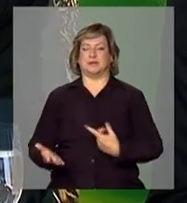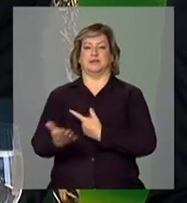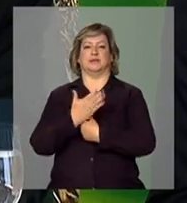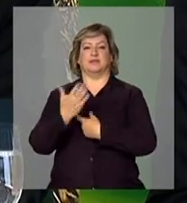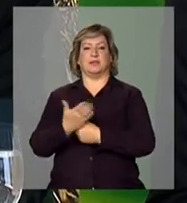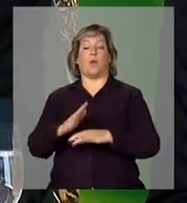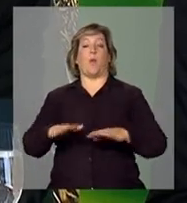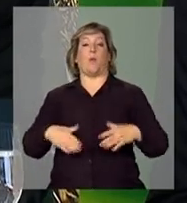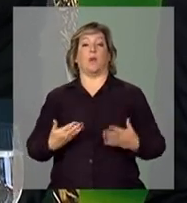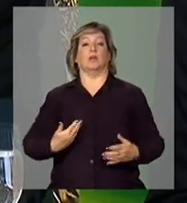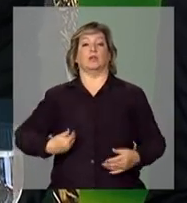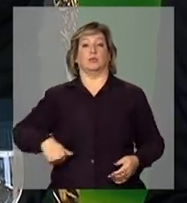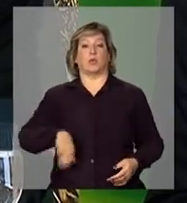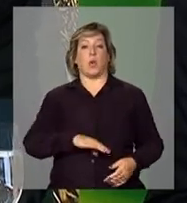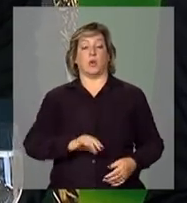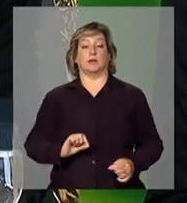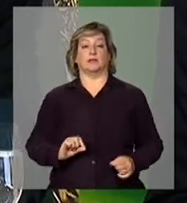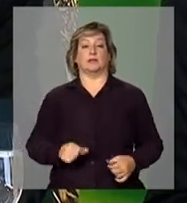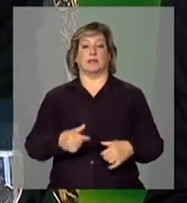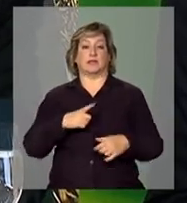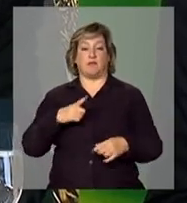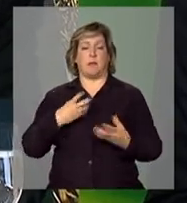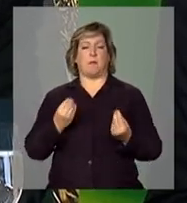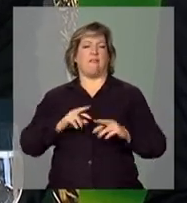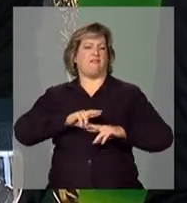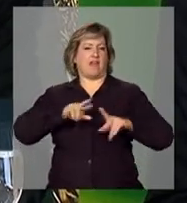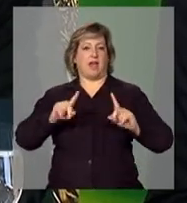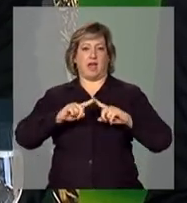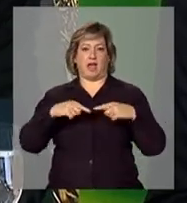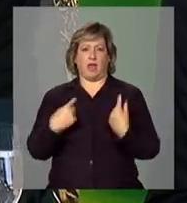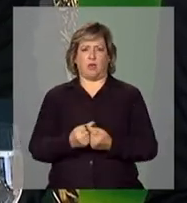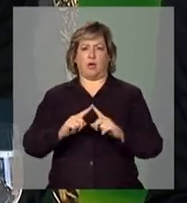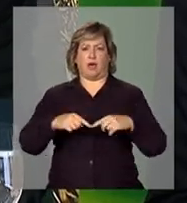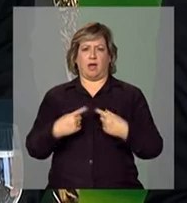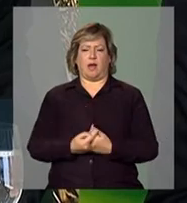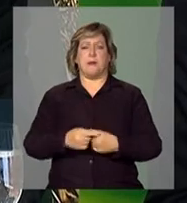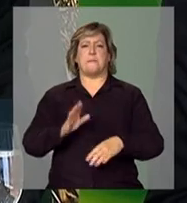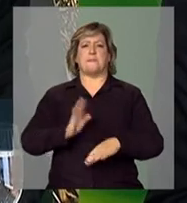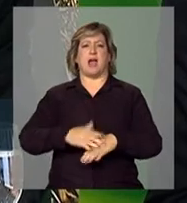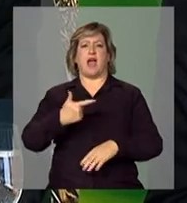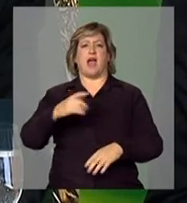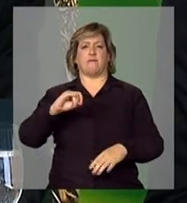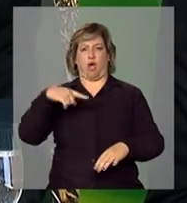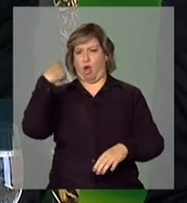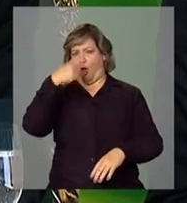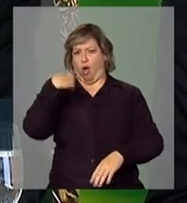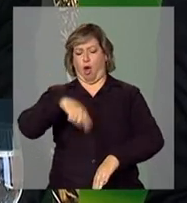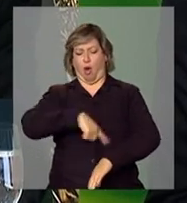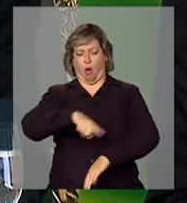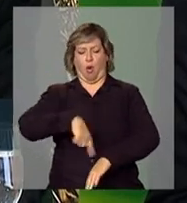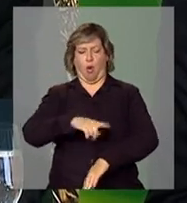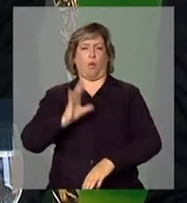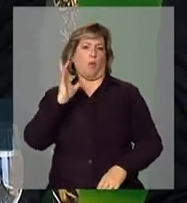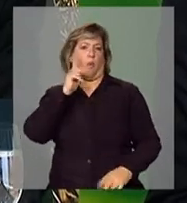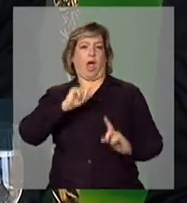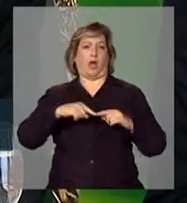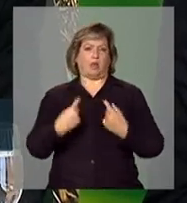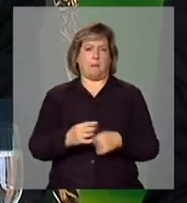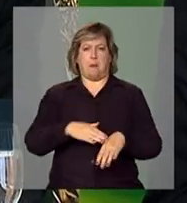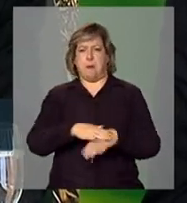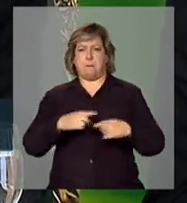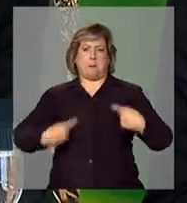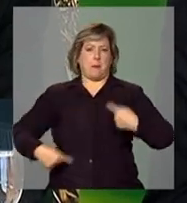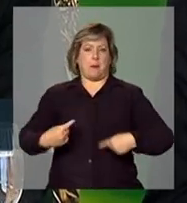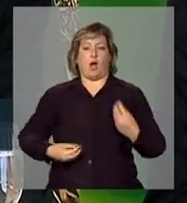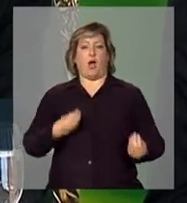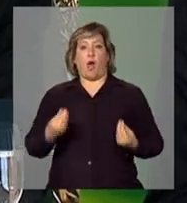quando nós tivemos várias reuniões que somaram mais de 20 horas de reuniões para